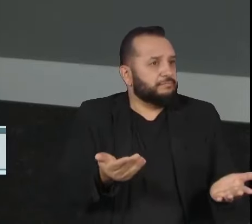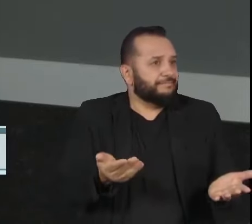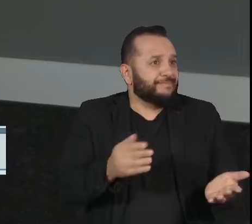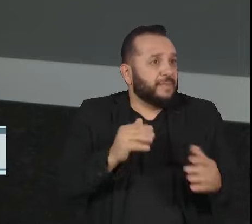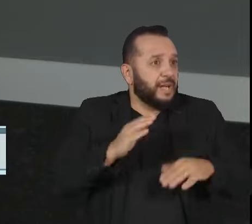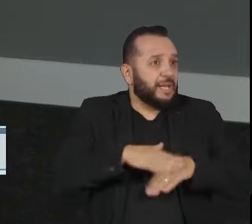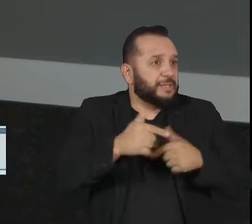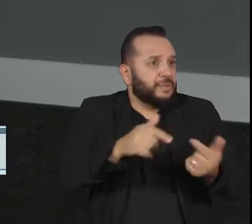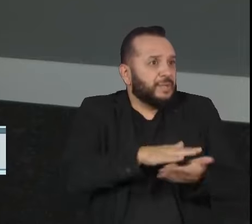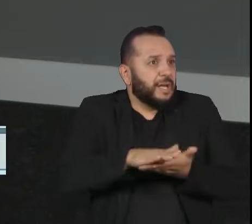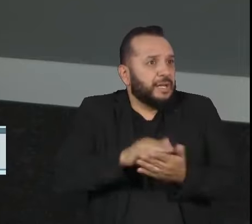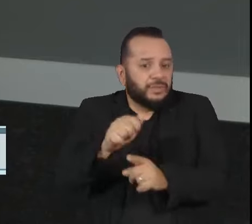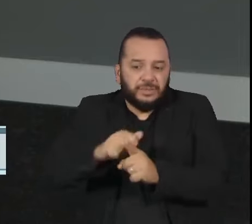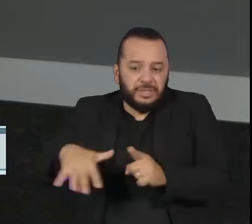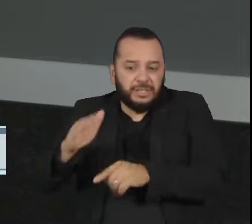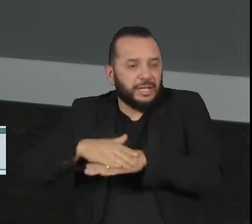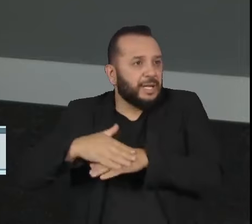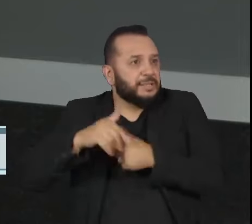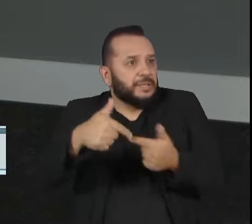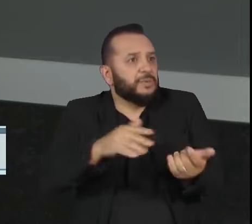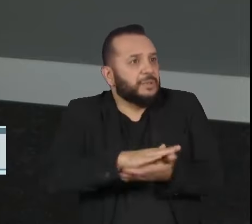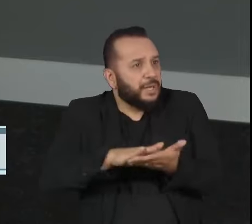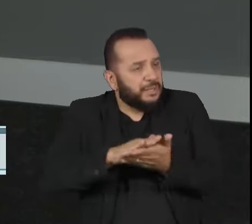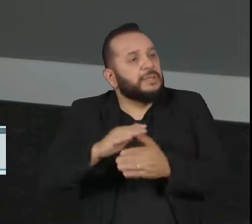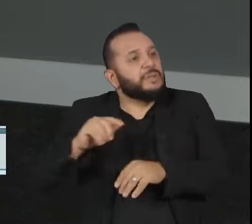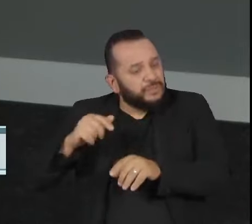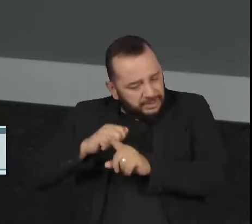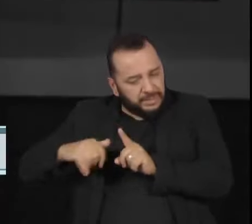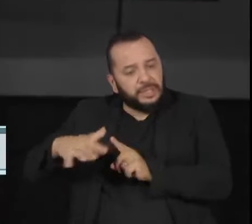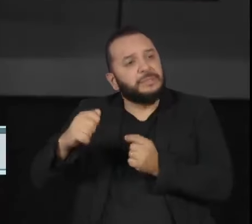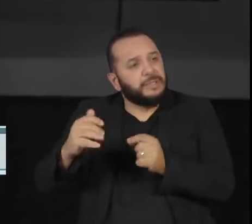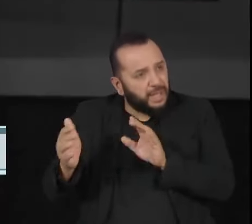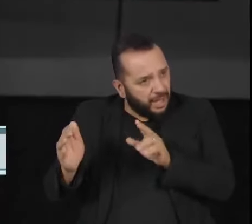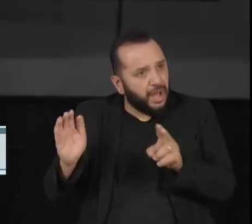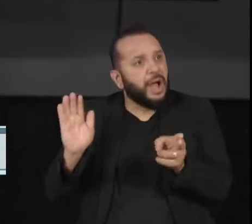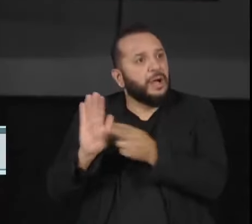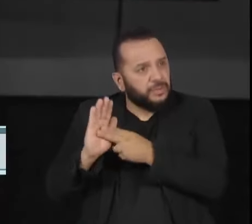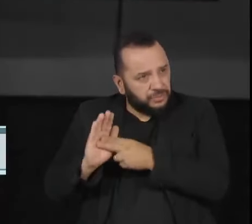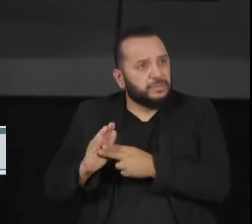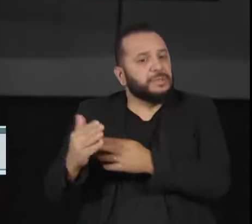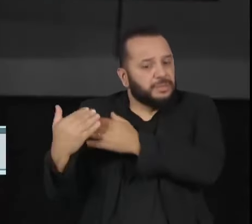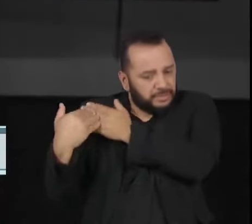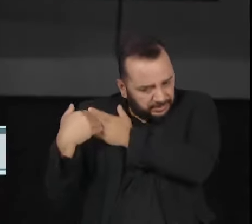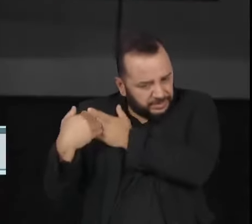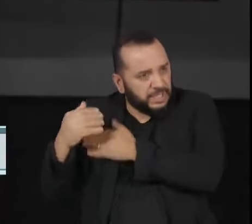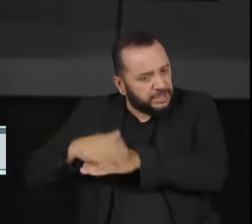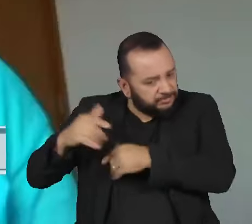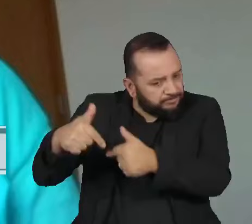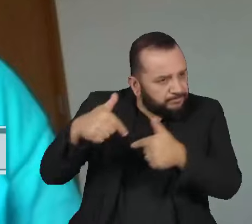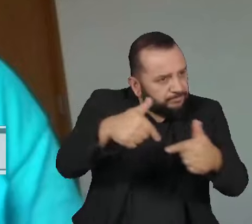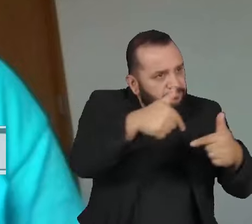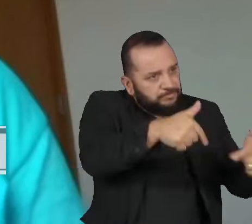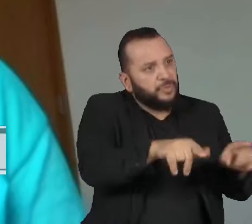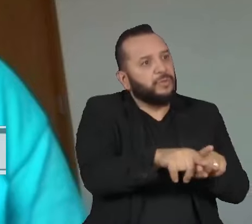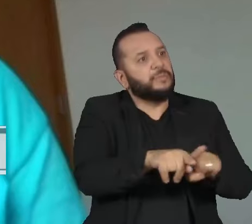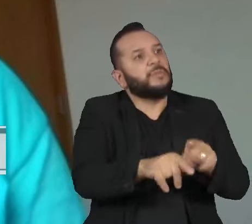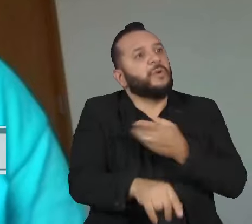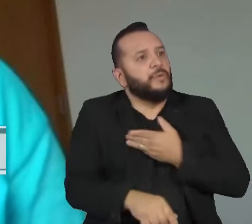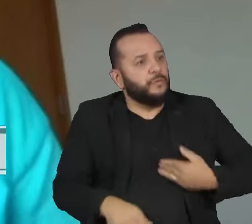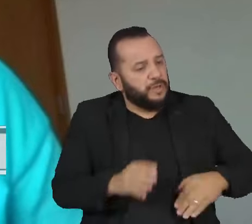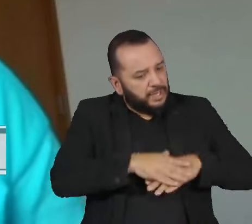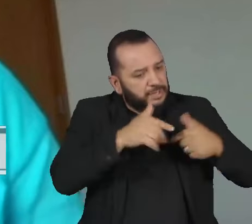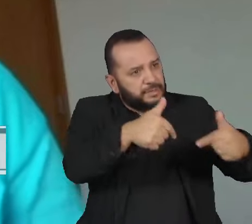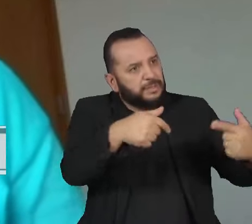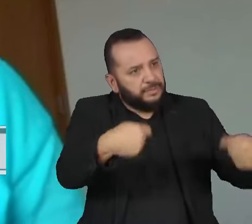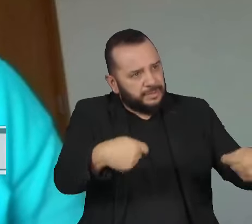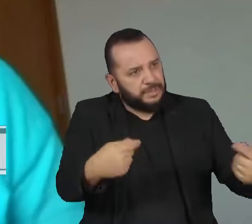civil assumindo a responsabilidade por isso? Não é possível. Realmente, o estudo nos traz alertas